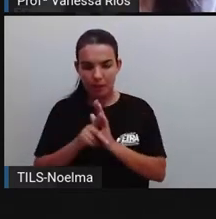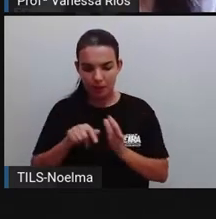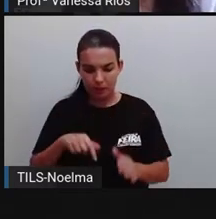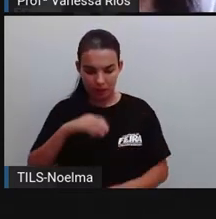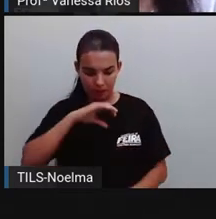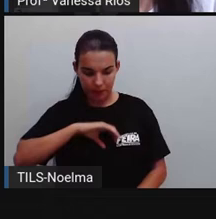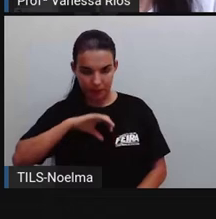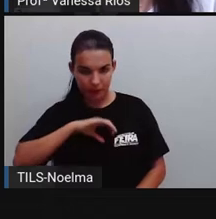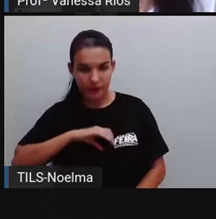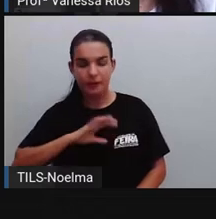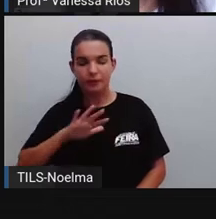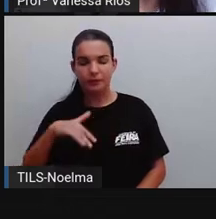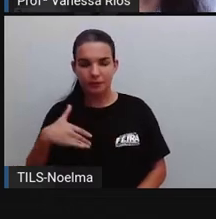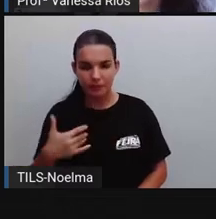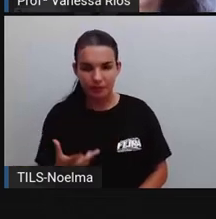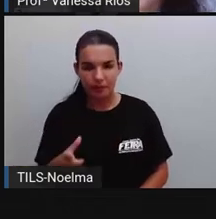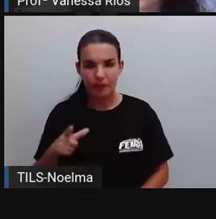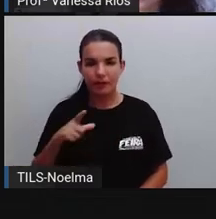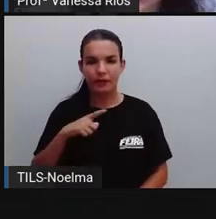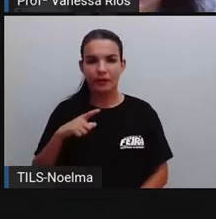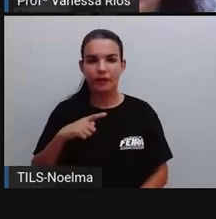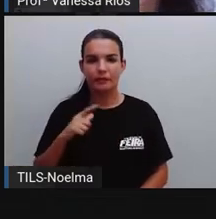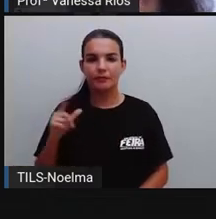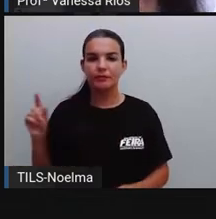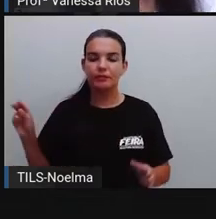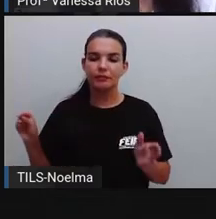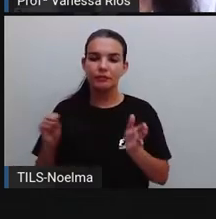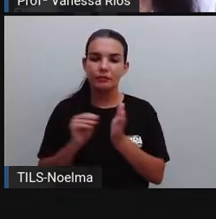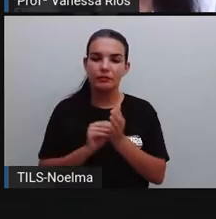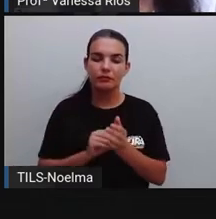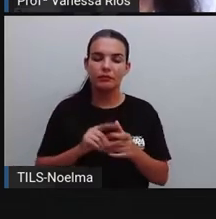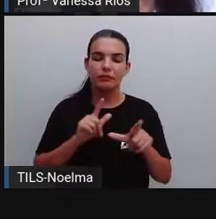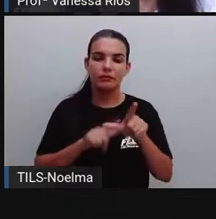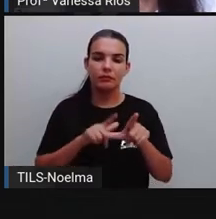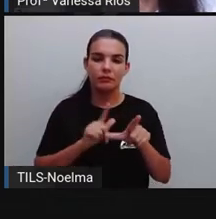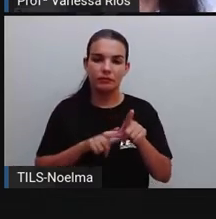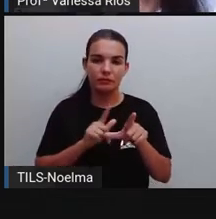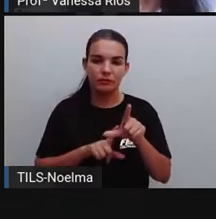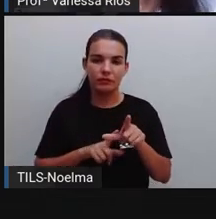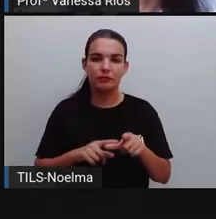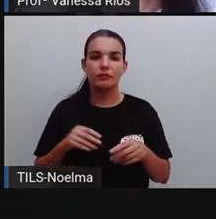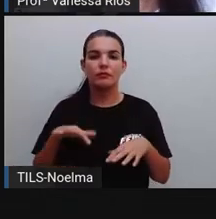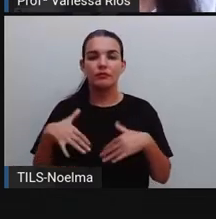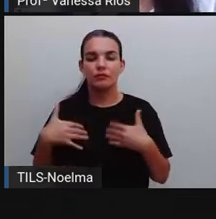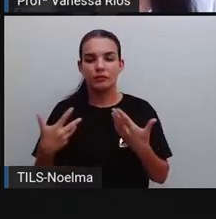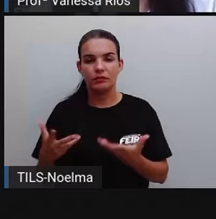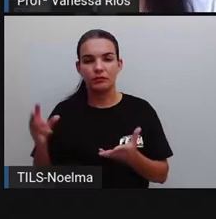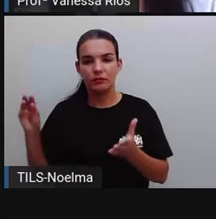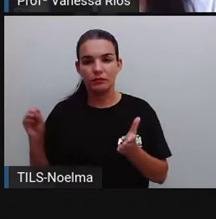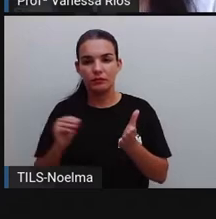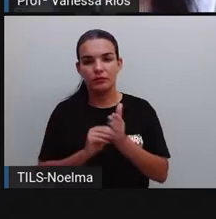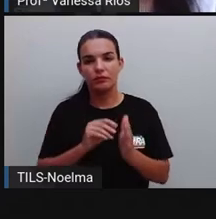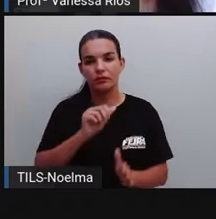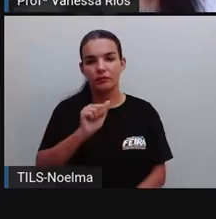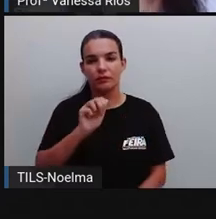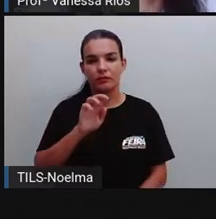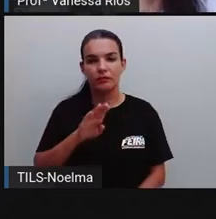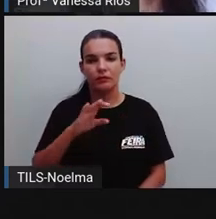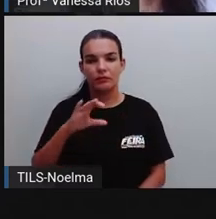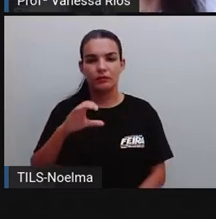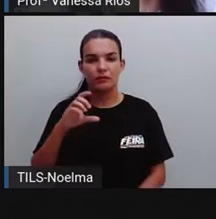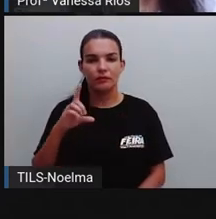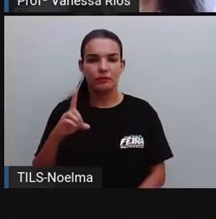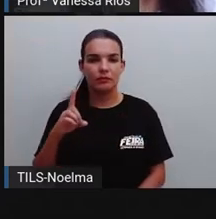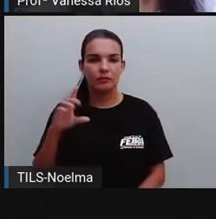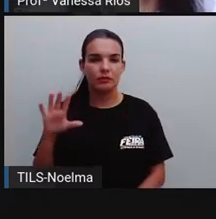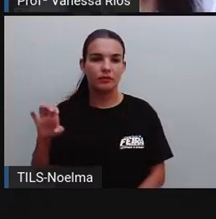portuguesa, possuindo essas letras, essas letras então foram incluídas no alfabeto